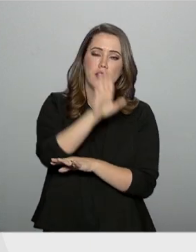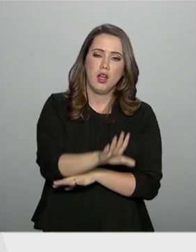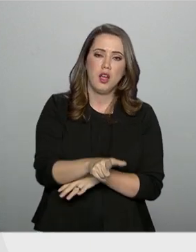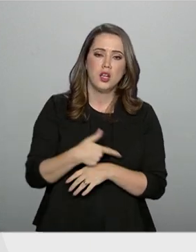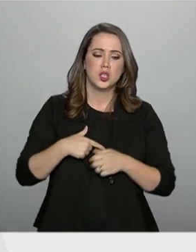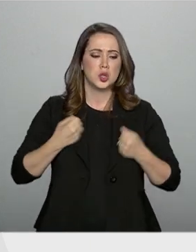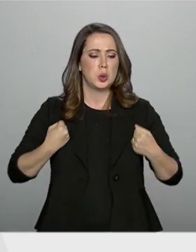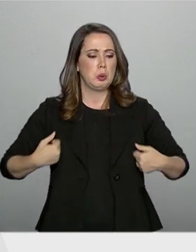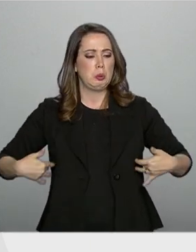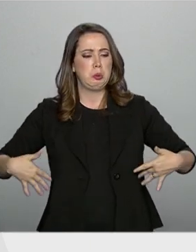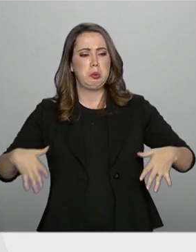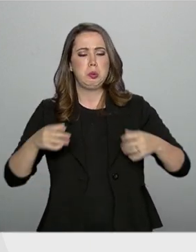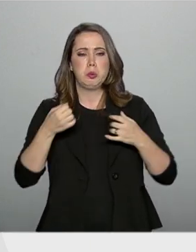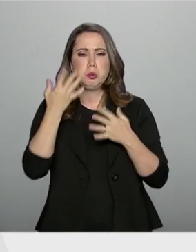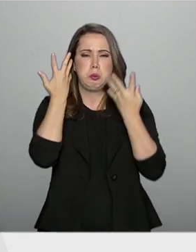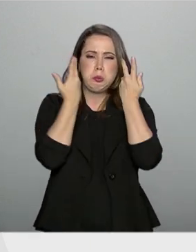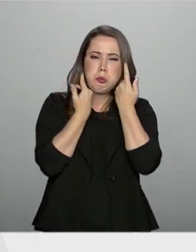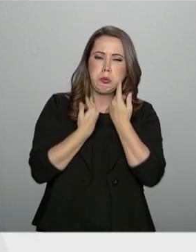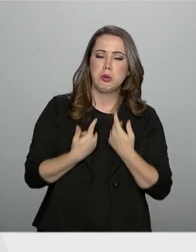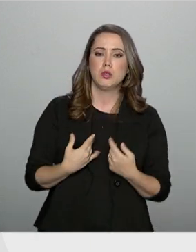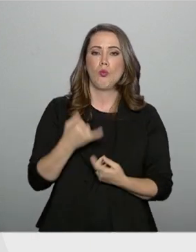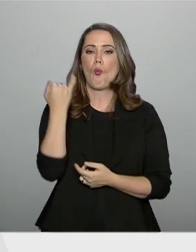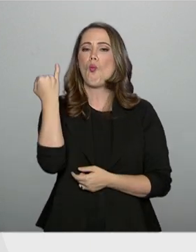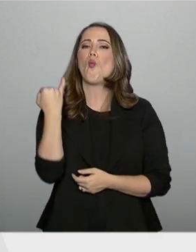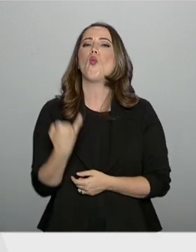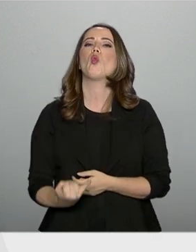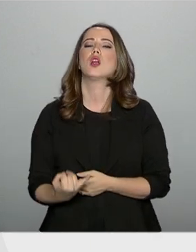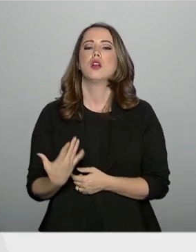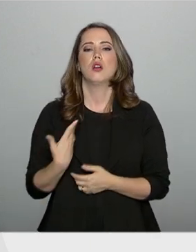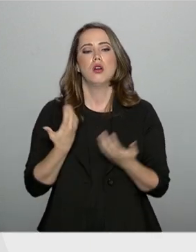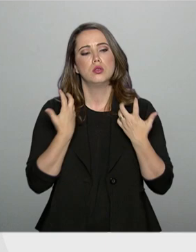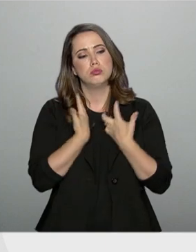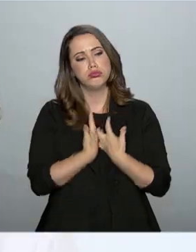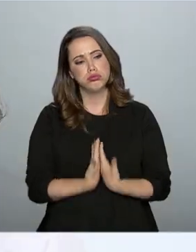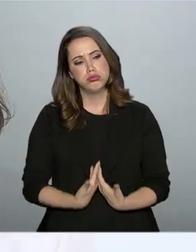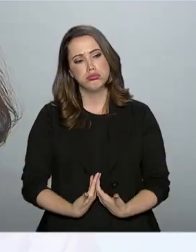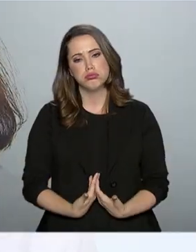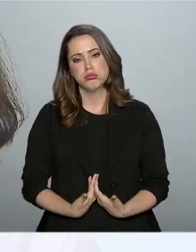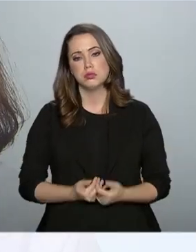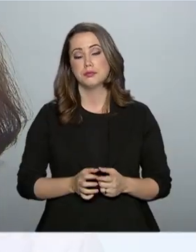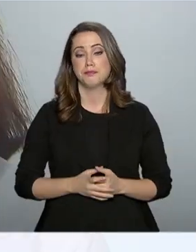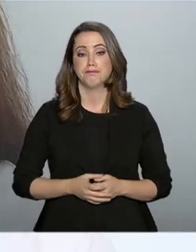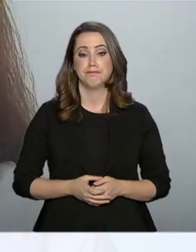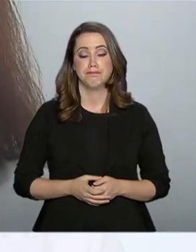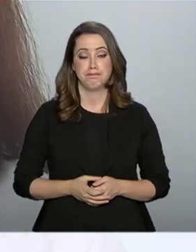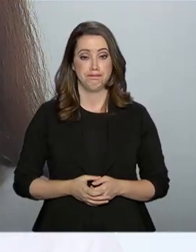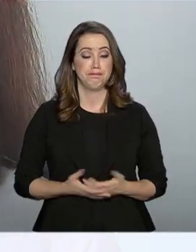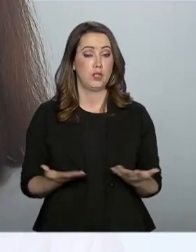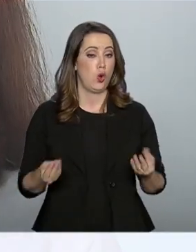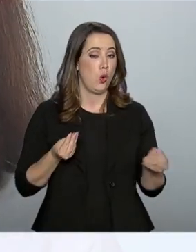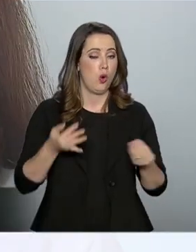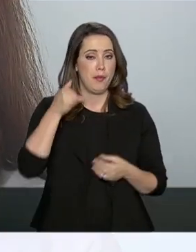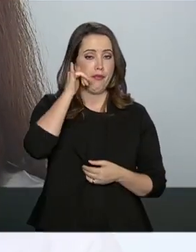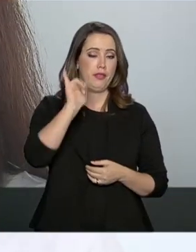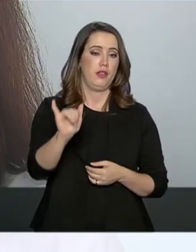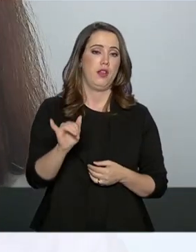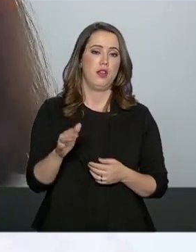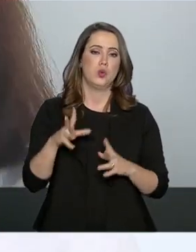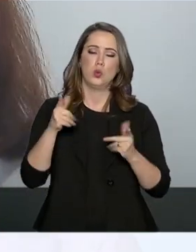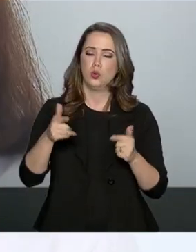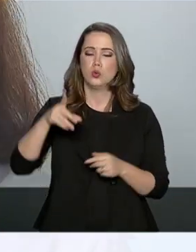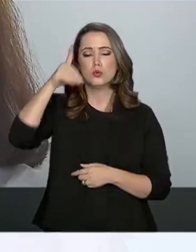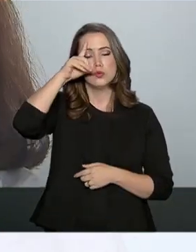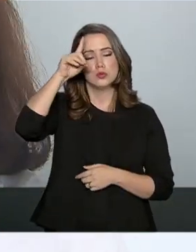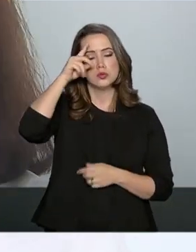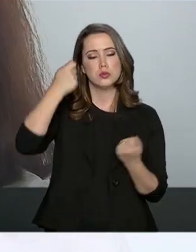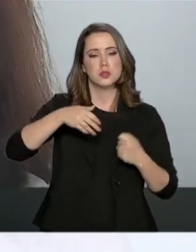sudorese noturna, emagrecimento e cansaço ou fadiga. Combater a tuberculose, a gente diz que tem que combater todos os dias,